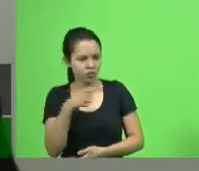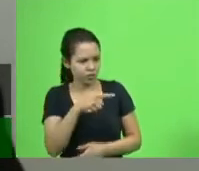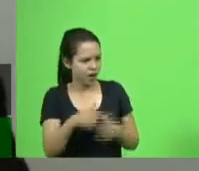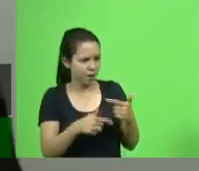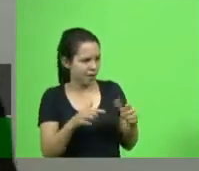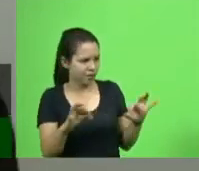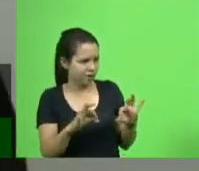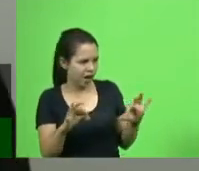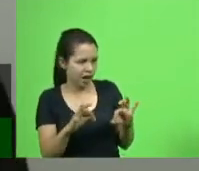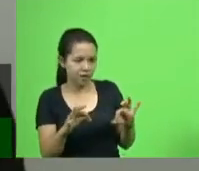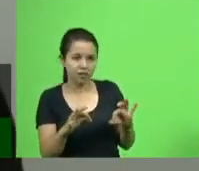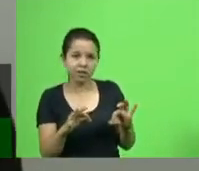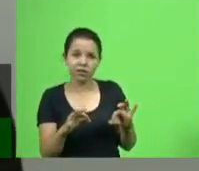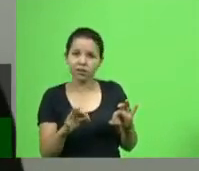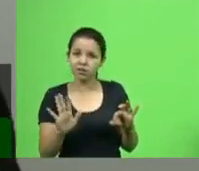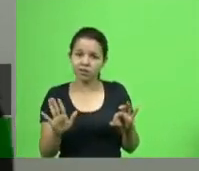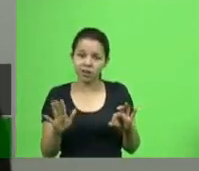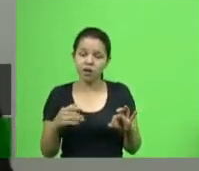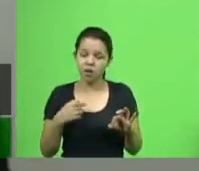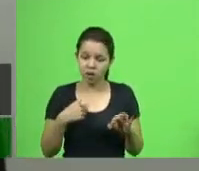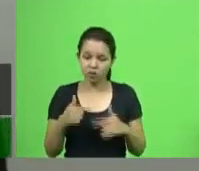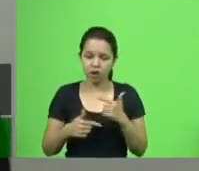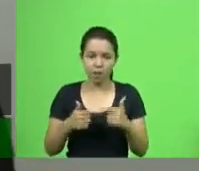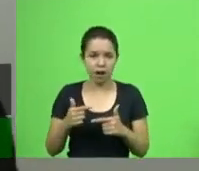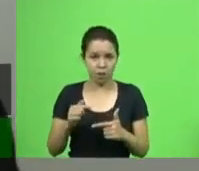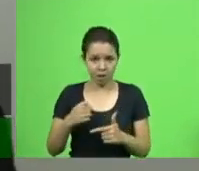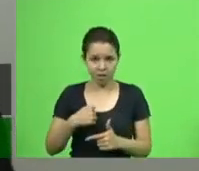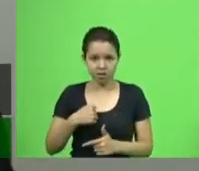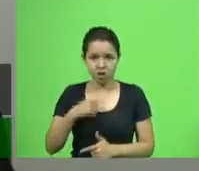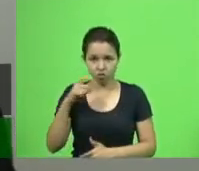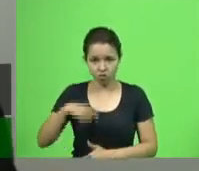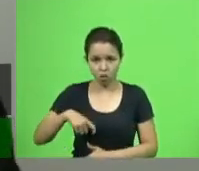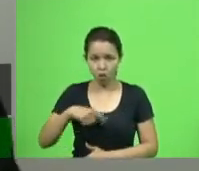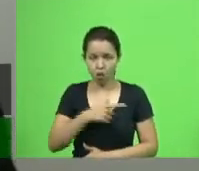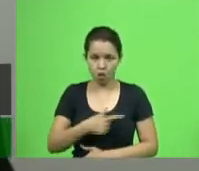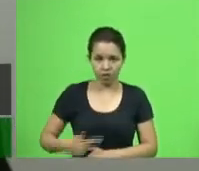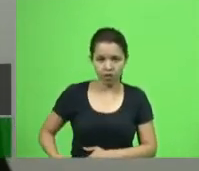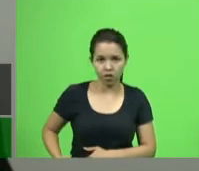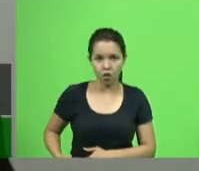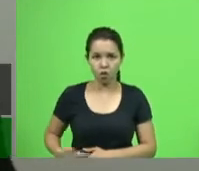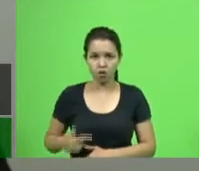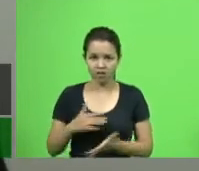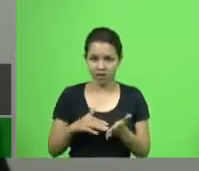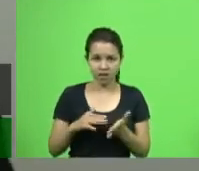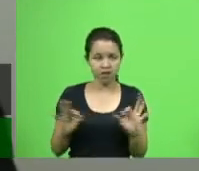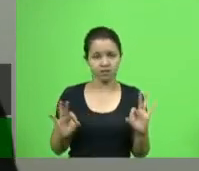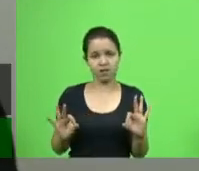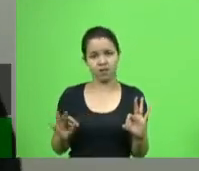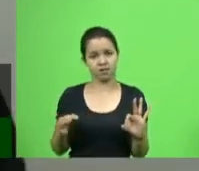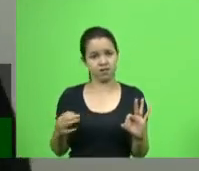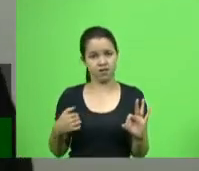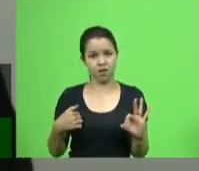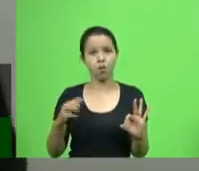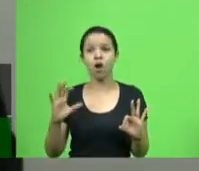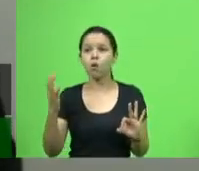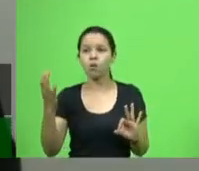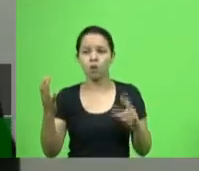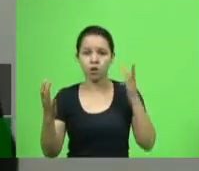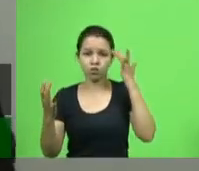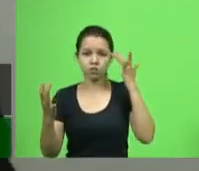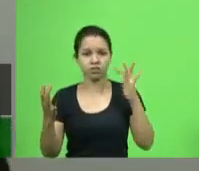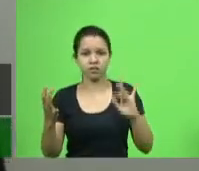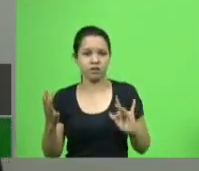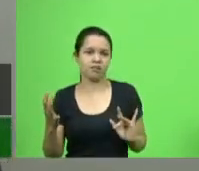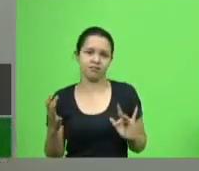estou fazendo, só que eu não sou o governador, eu não sou o secretário. Então, o que está acontecendo? Eu não sei. Eu preciso que, de